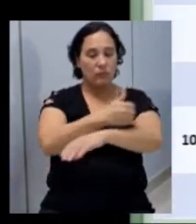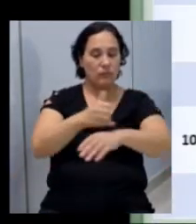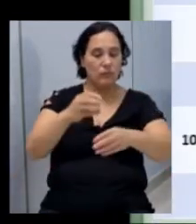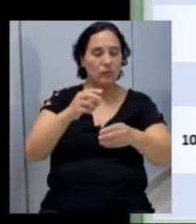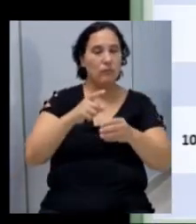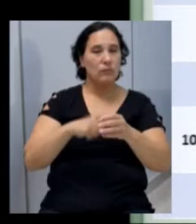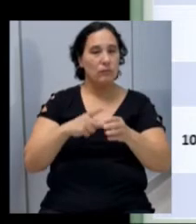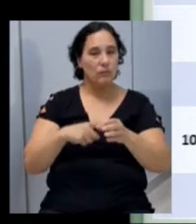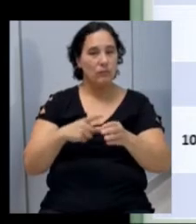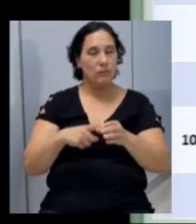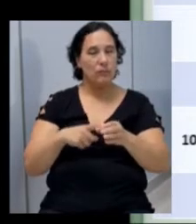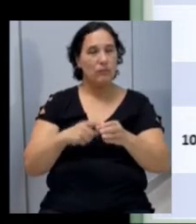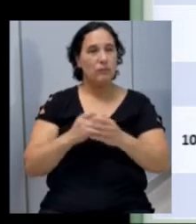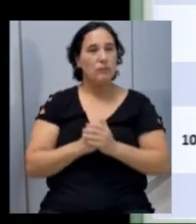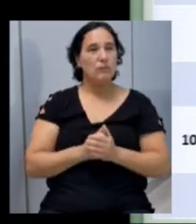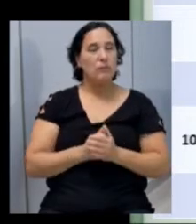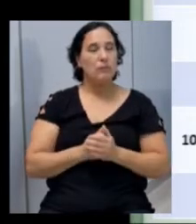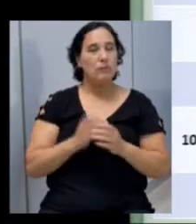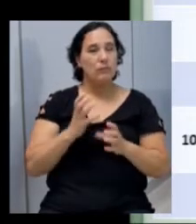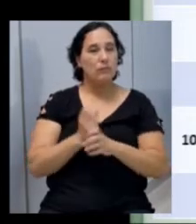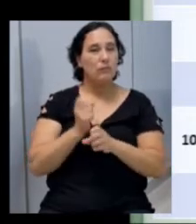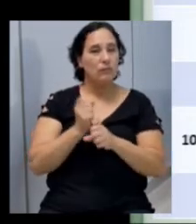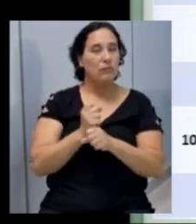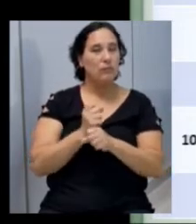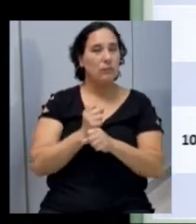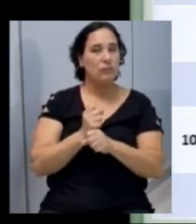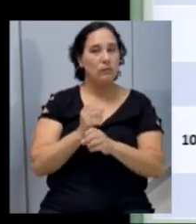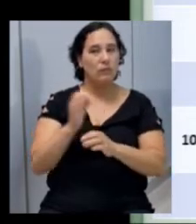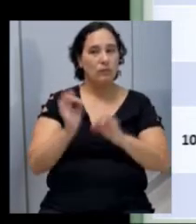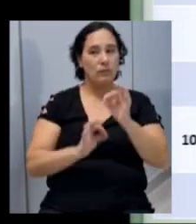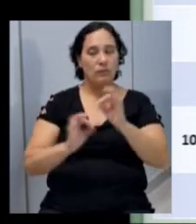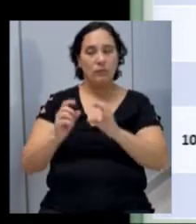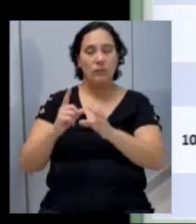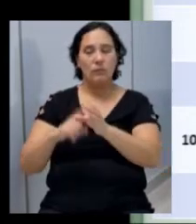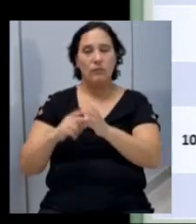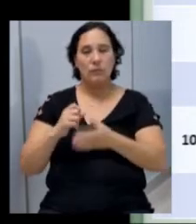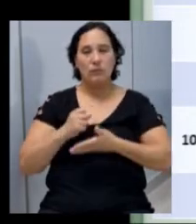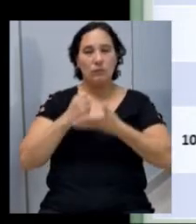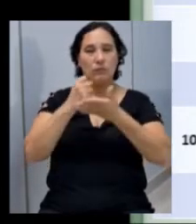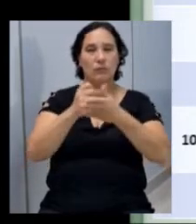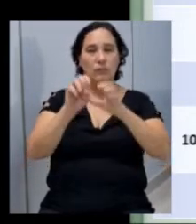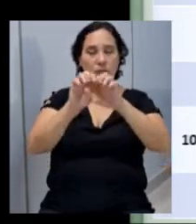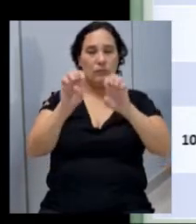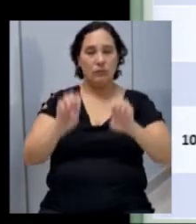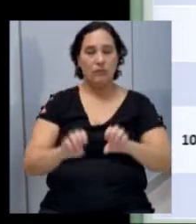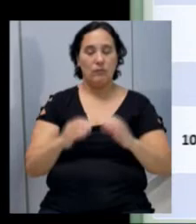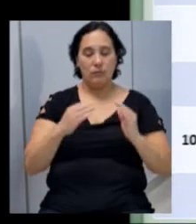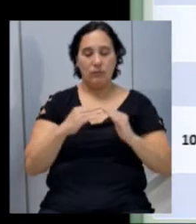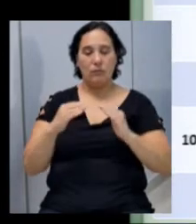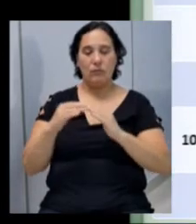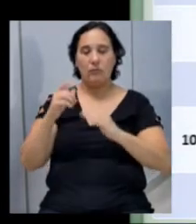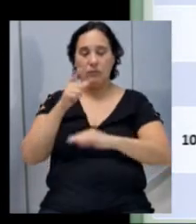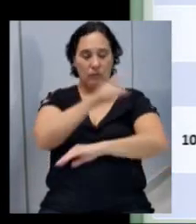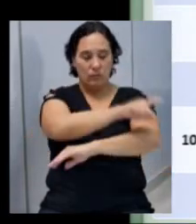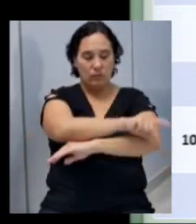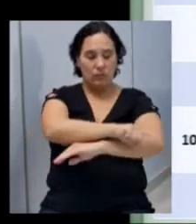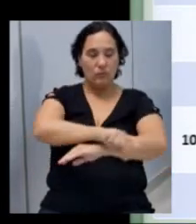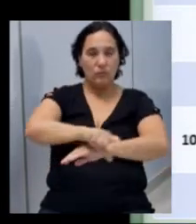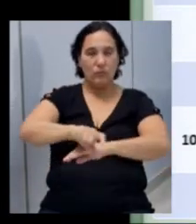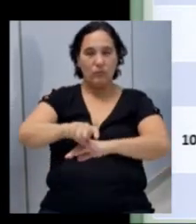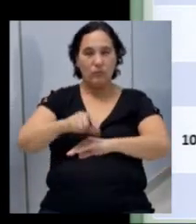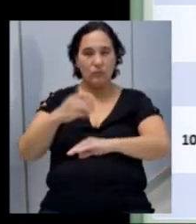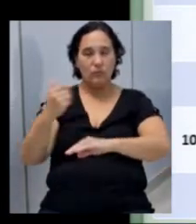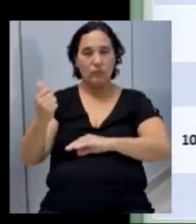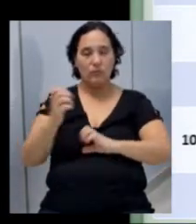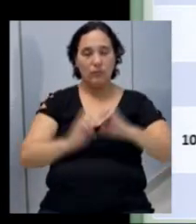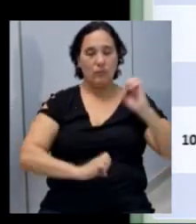rural, obras de infraestrutura urbana, apoio ao sistema habitacional, saneamento, promoção